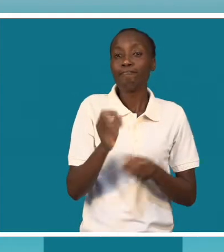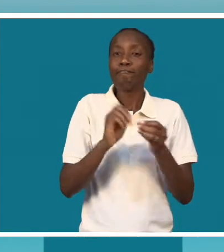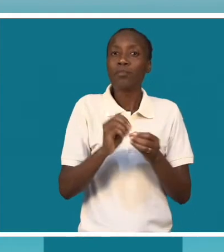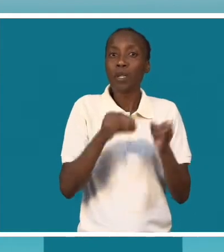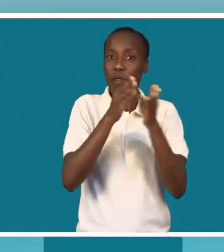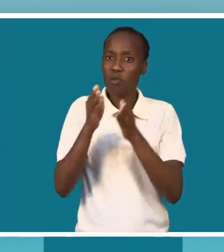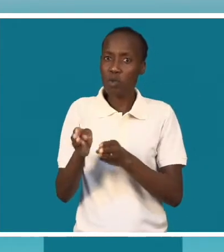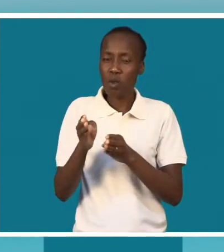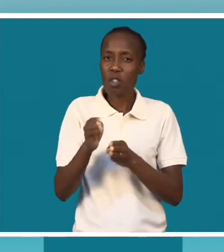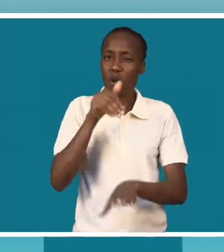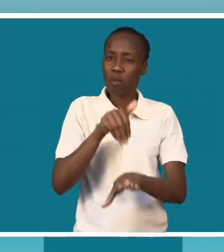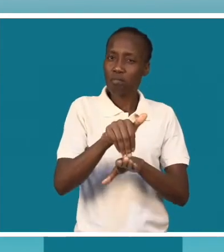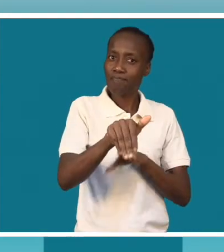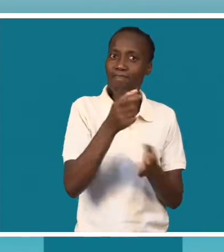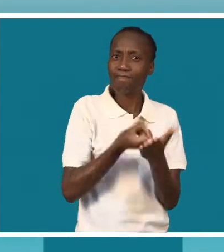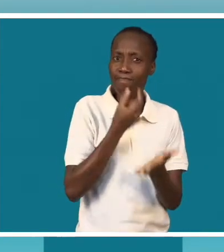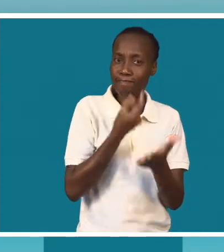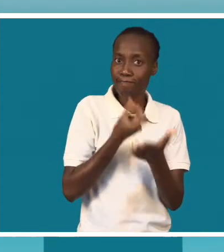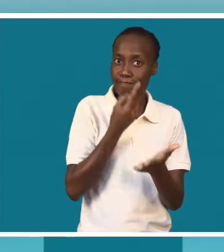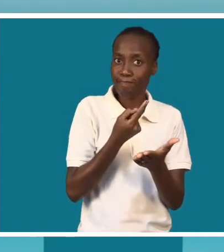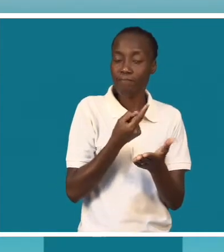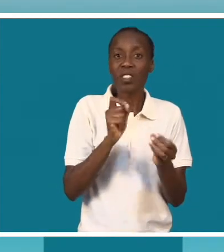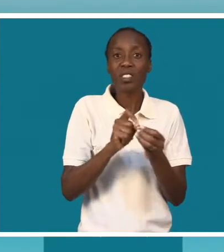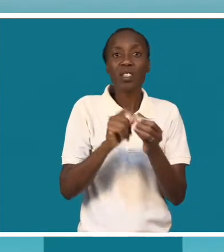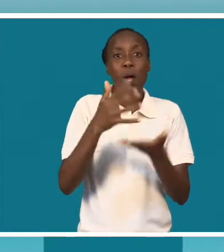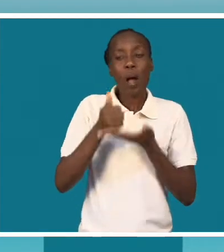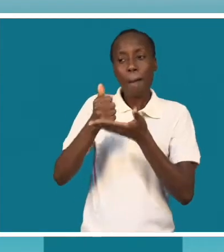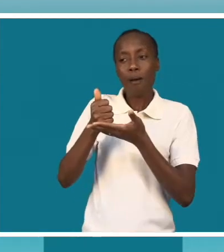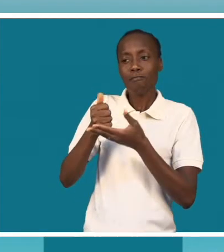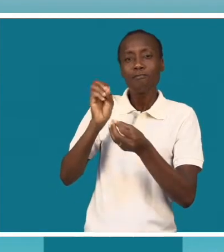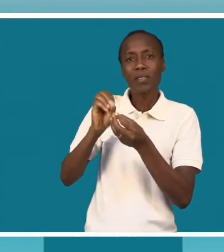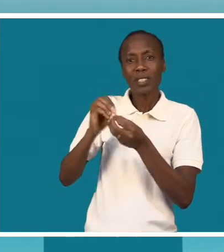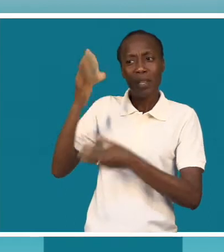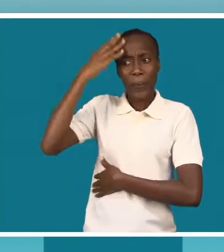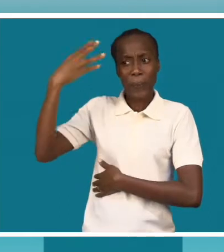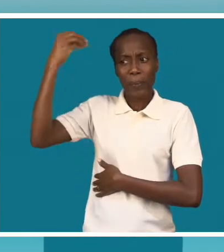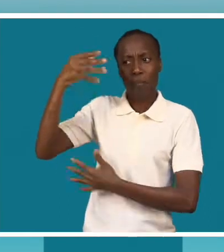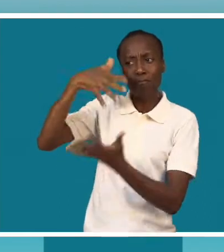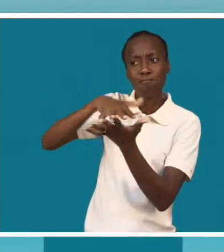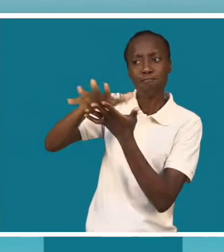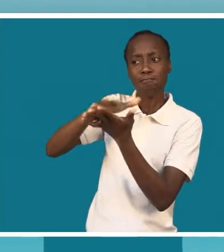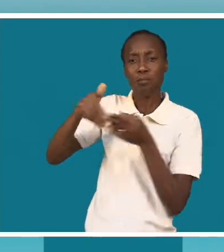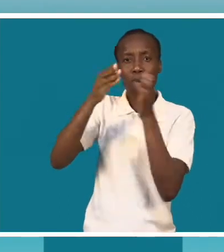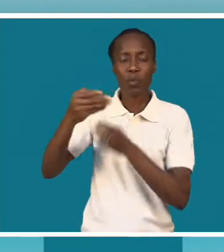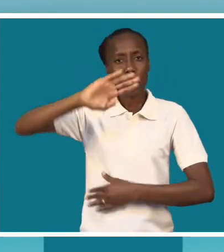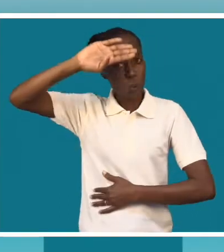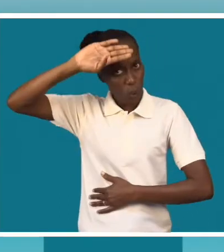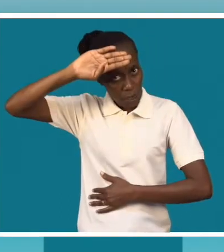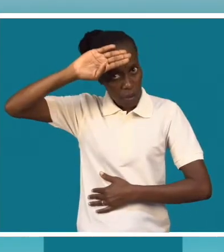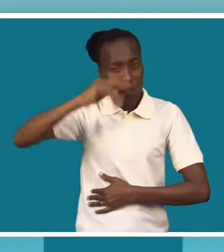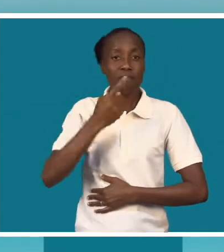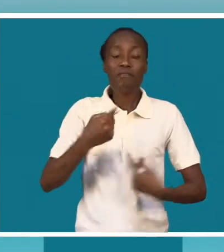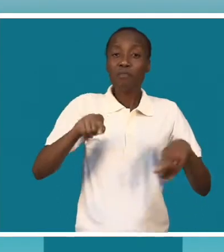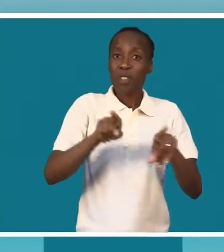a manutenção dos pacientes no tratamento. Existe apoio psicossocial para os pacientes que têm a doença e, em alguns